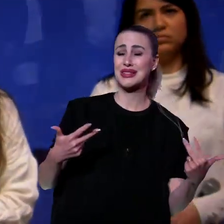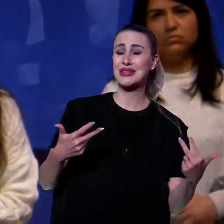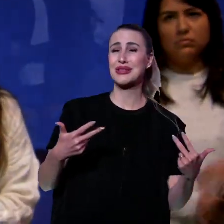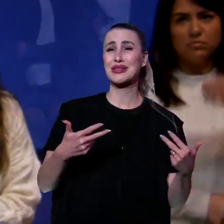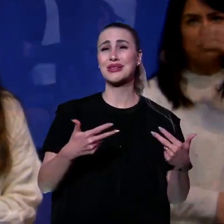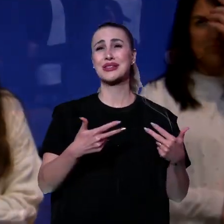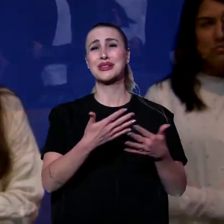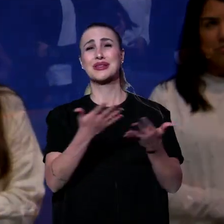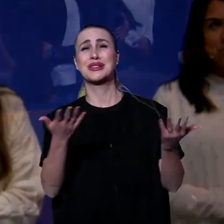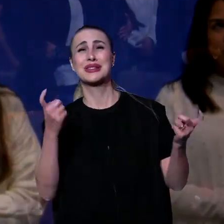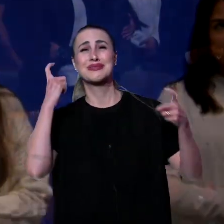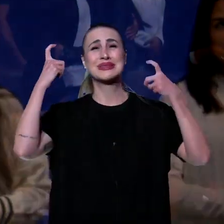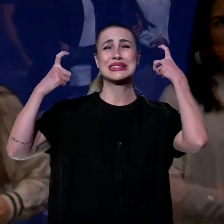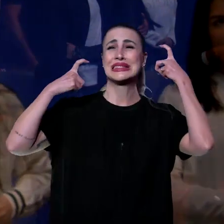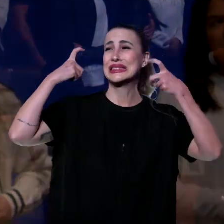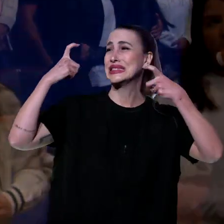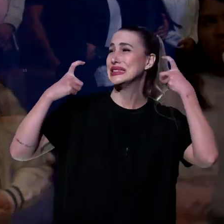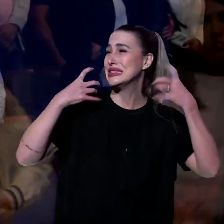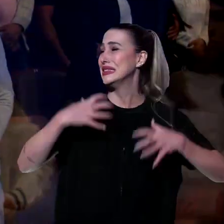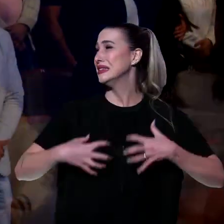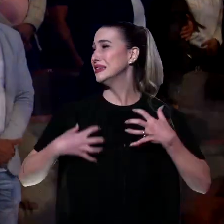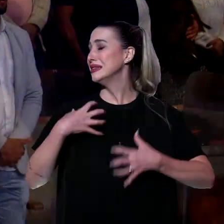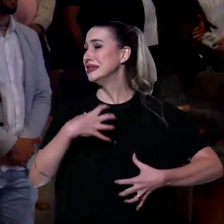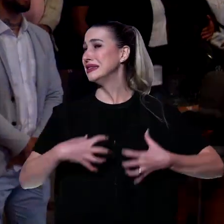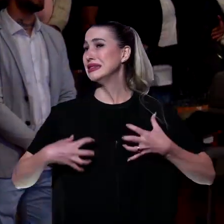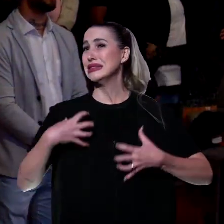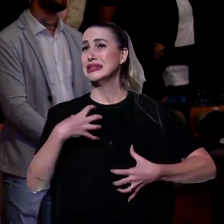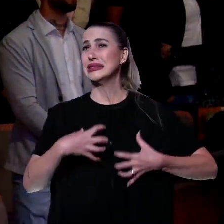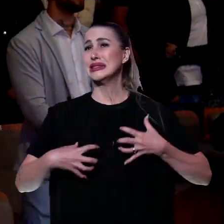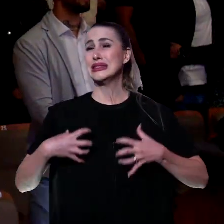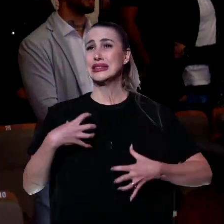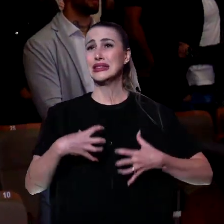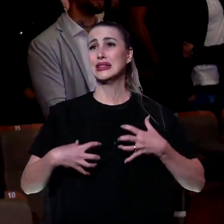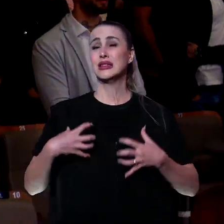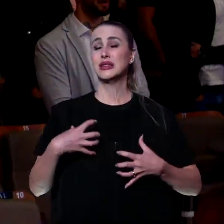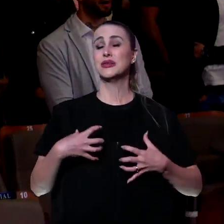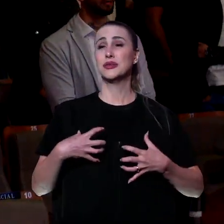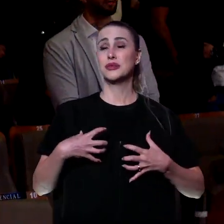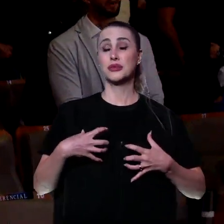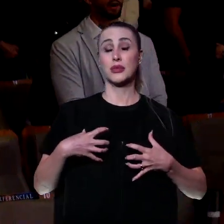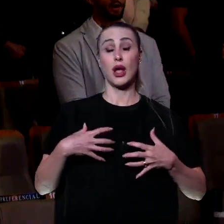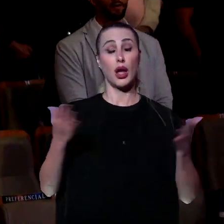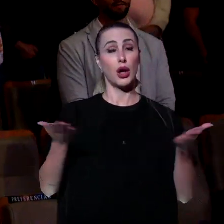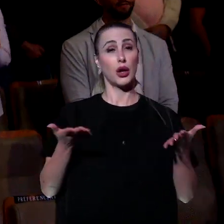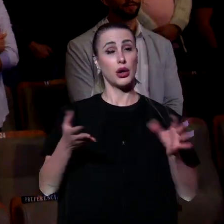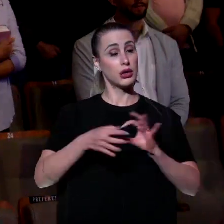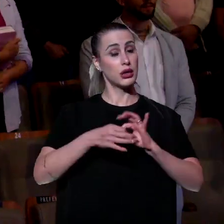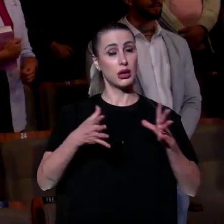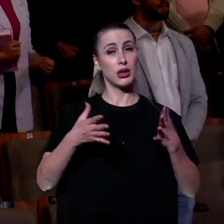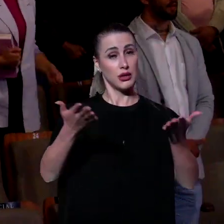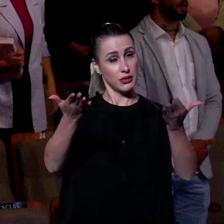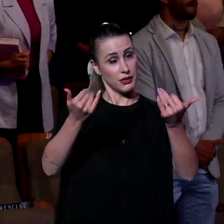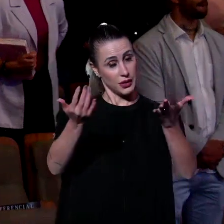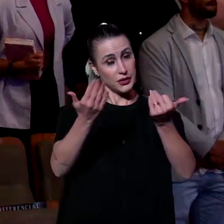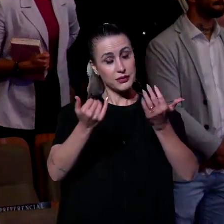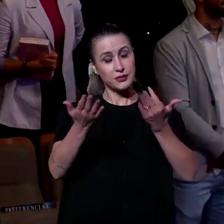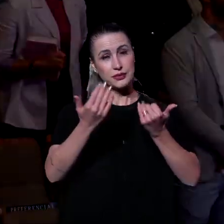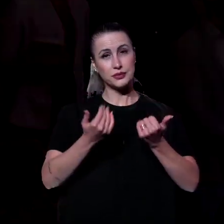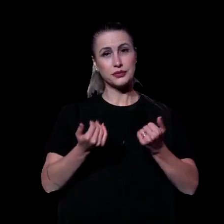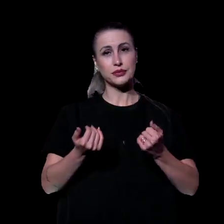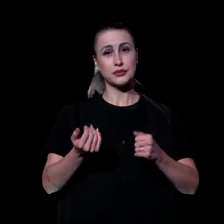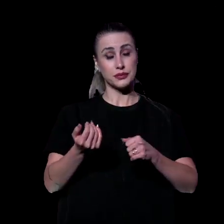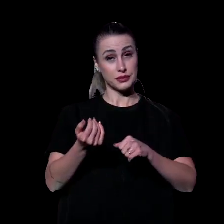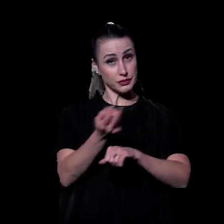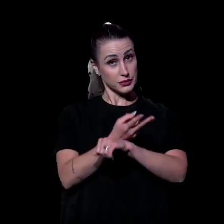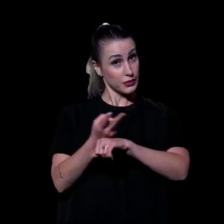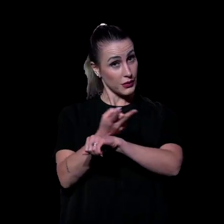mesmo, preocupado. Você pode vir aqui, pode sair do seu lugar, vir aqui, procurar um dos seus irmãos. Nós